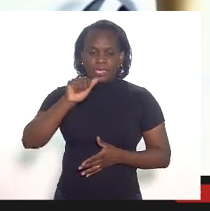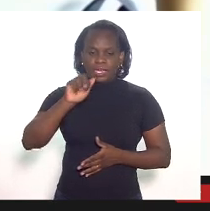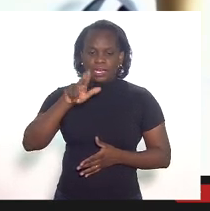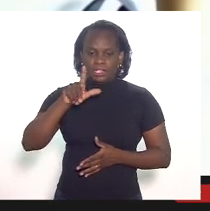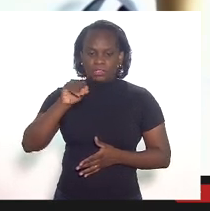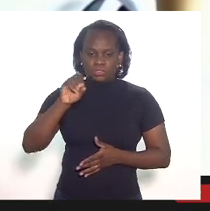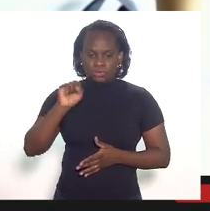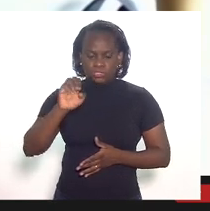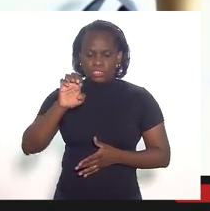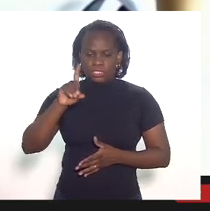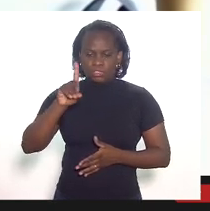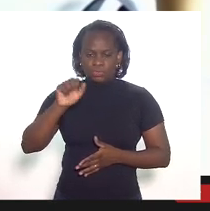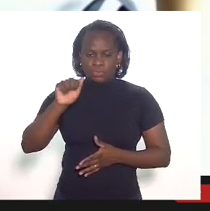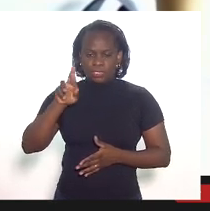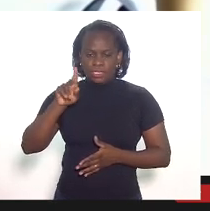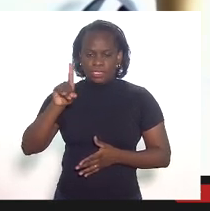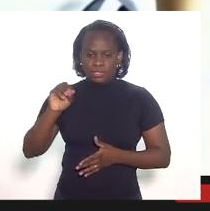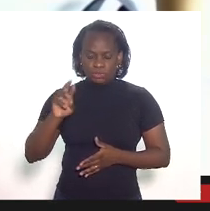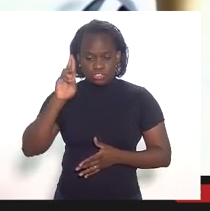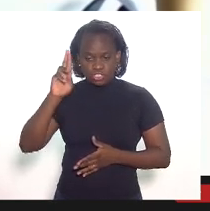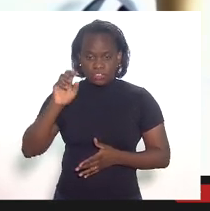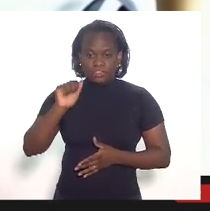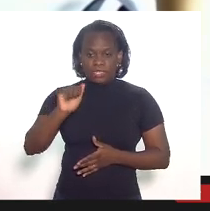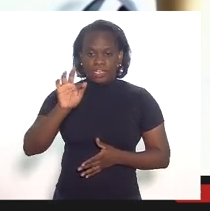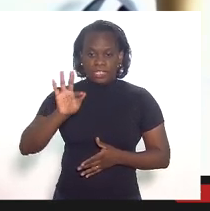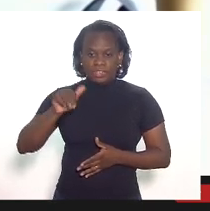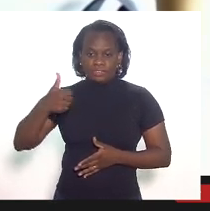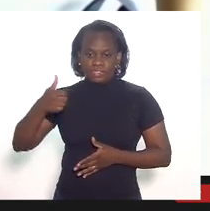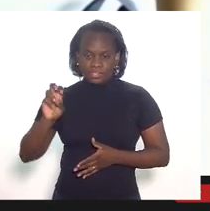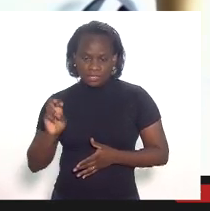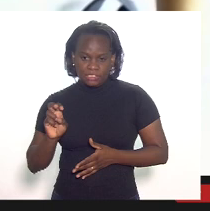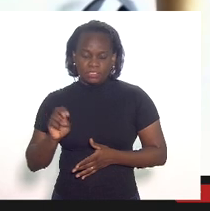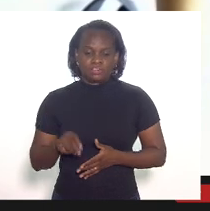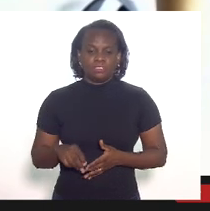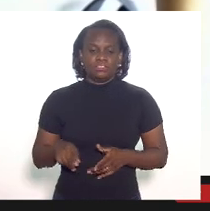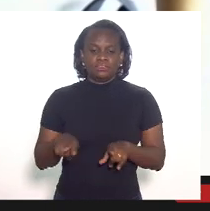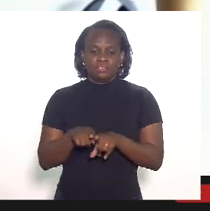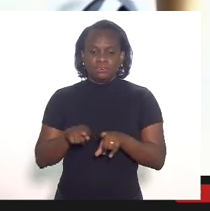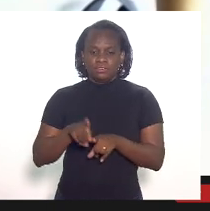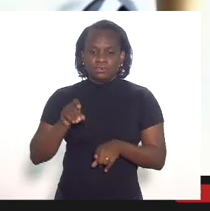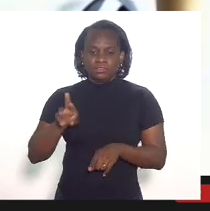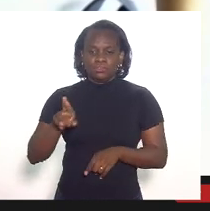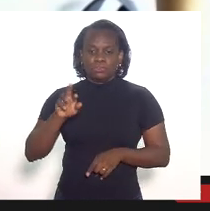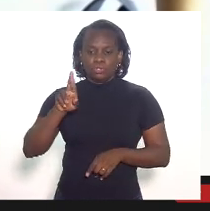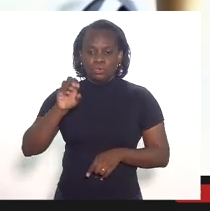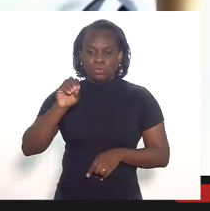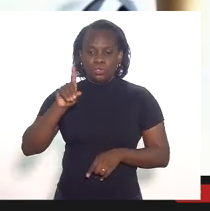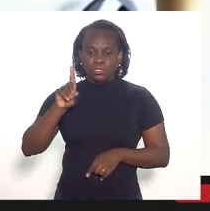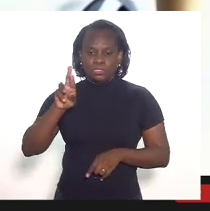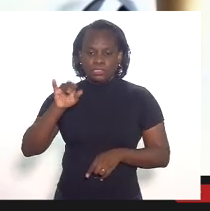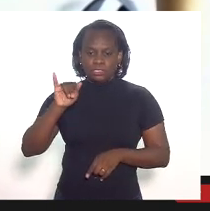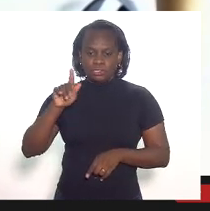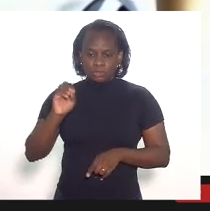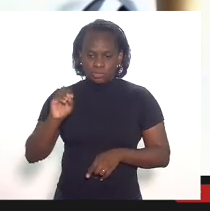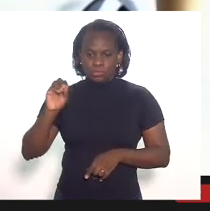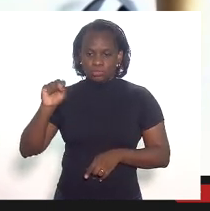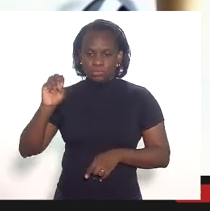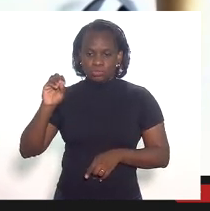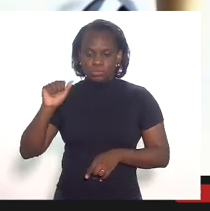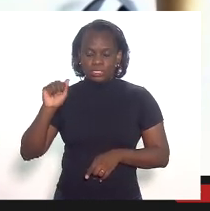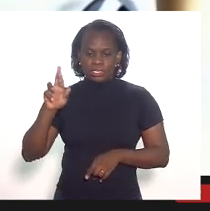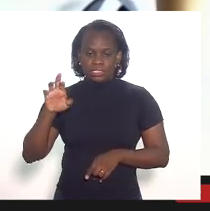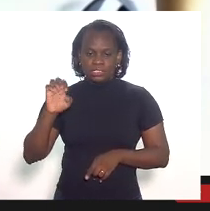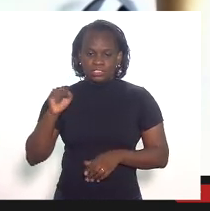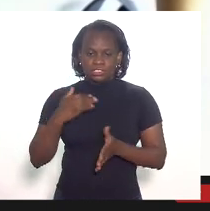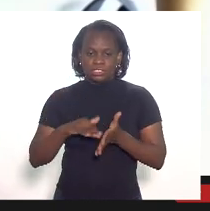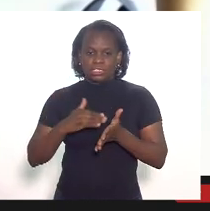Fortunato, chefe da AF15, o Dr. Rodrigo Soares Agueiras, subsecretário